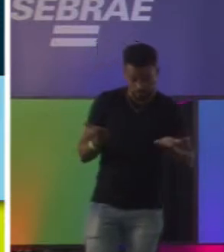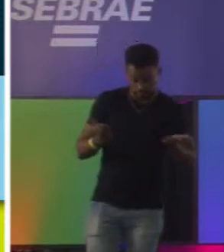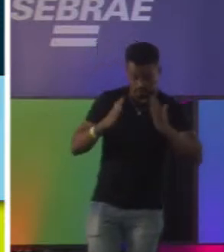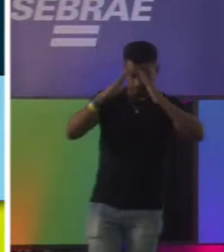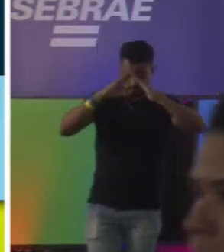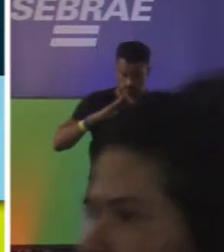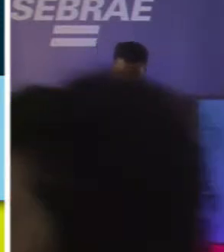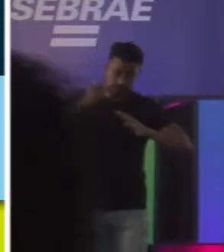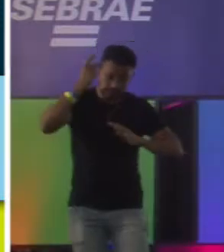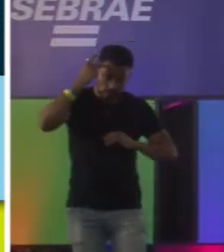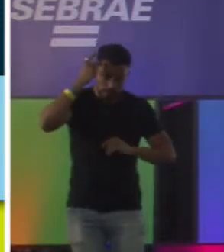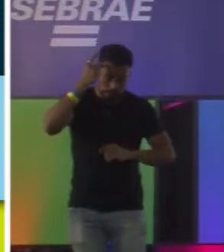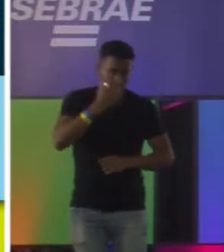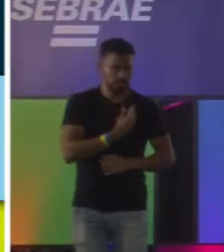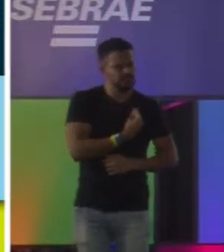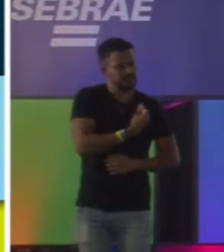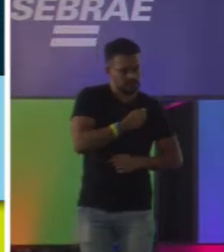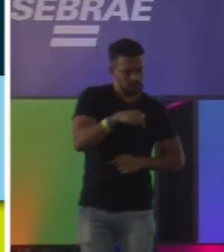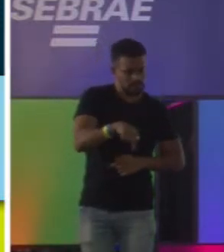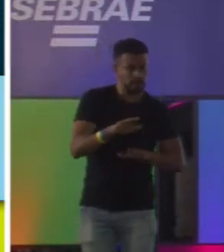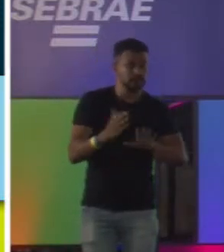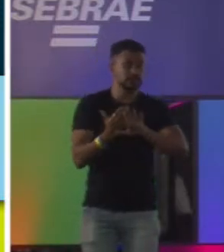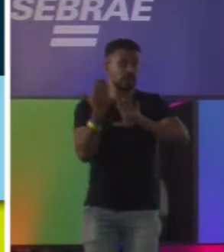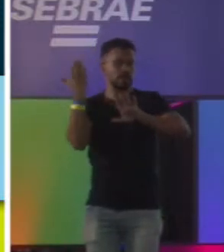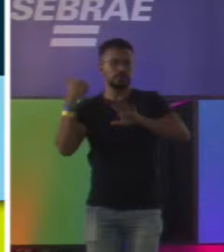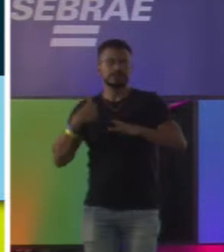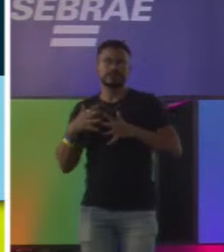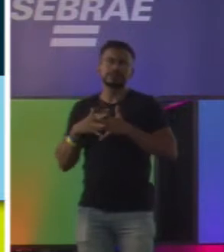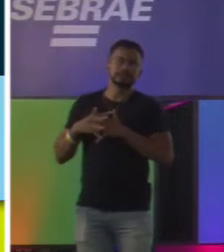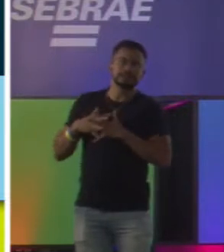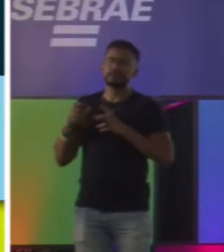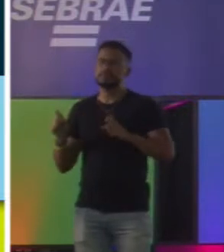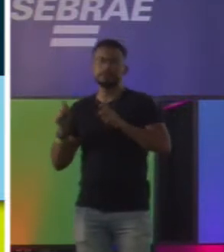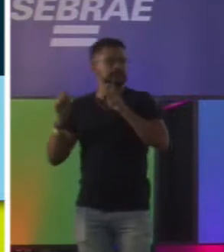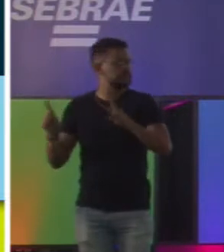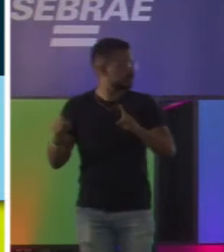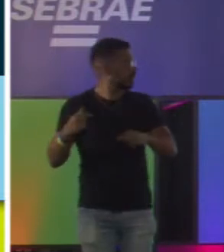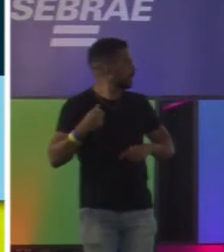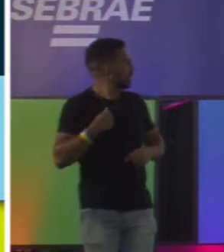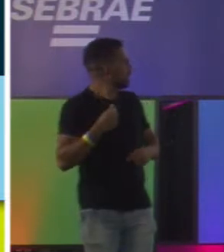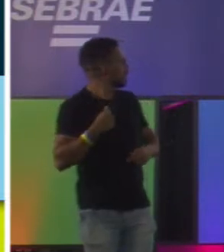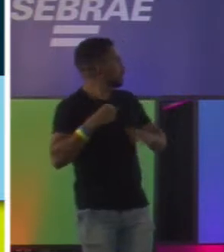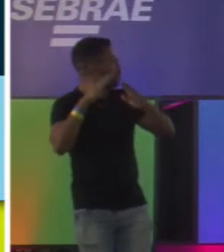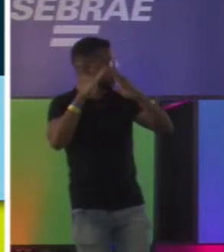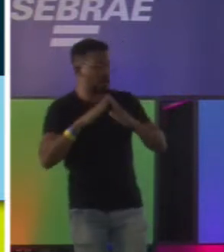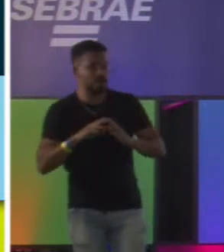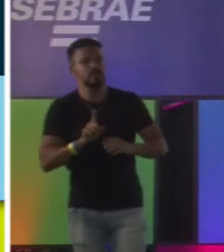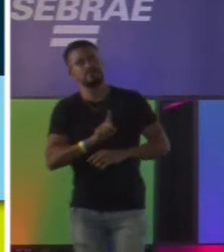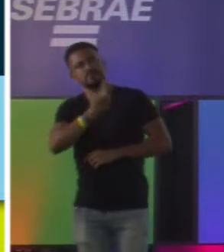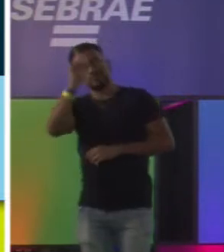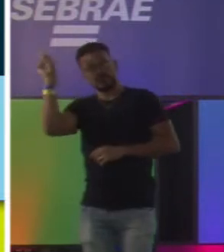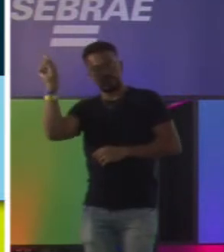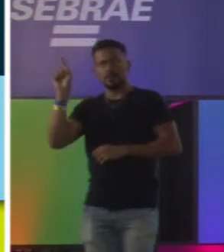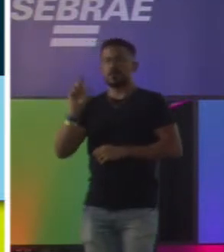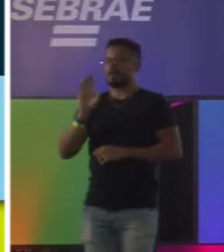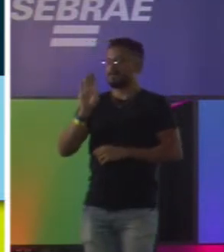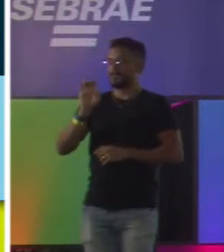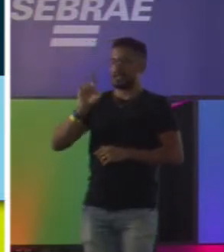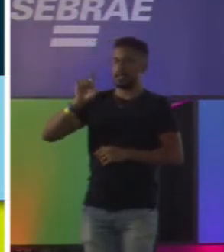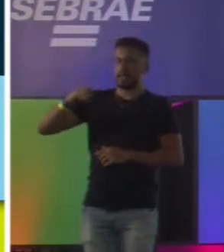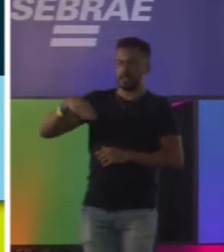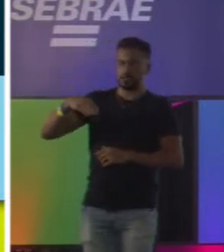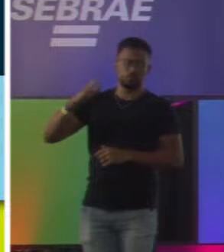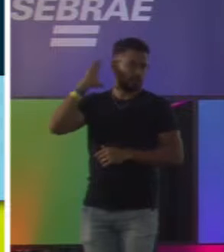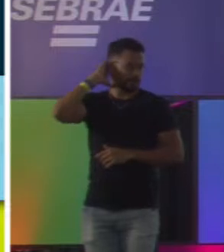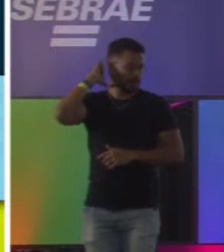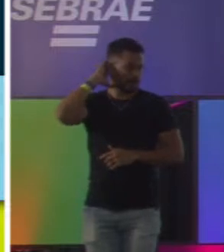e vivo por aqui. Mas naquela época, quando eu tinha essa dúvida, eu era, opa, de Belém do Pará. E essa